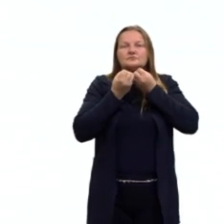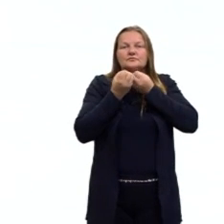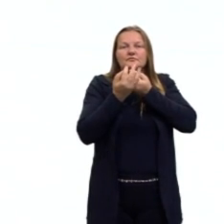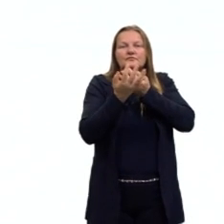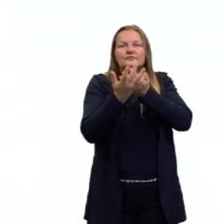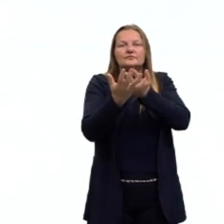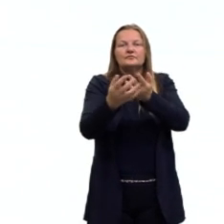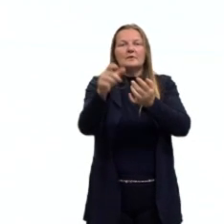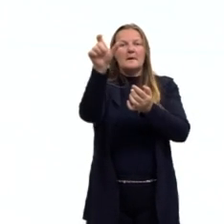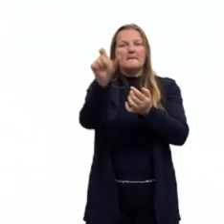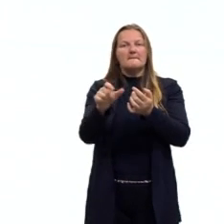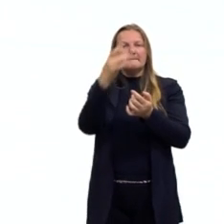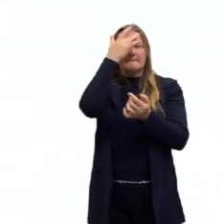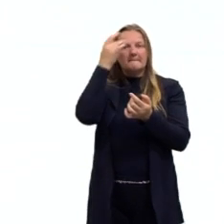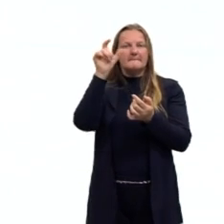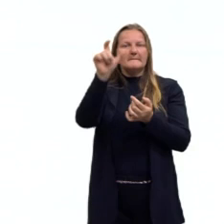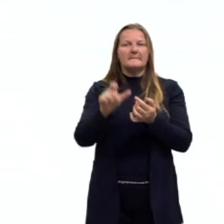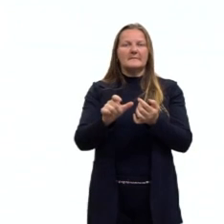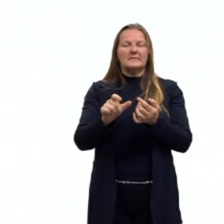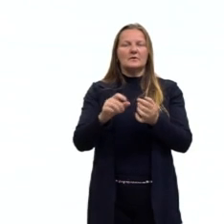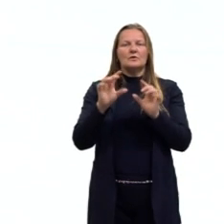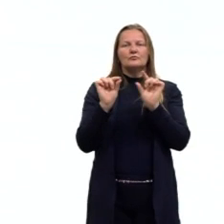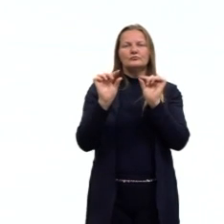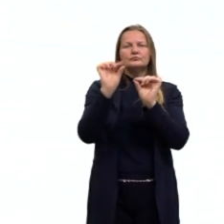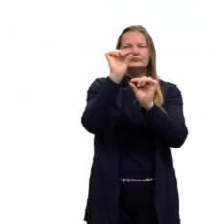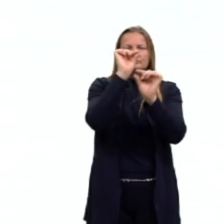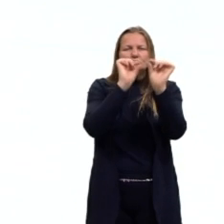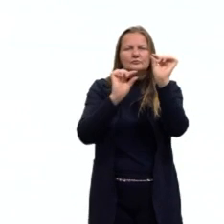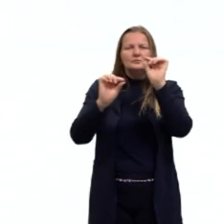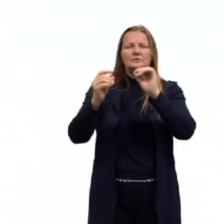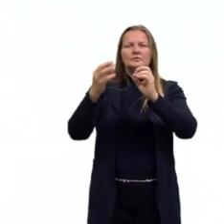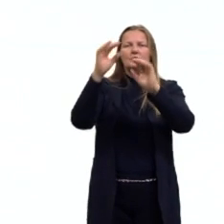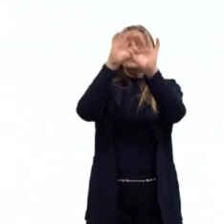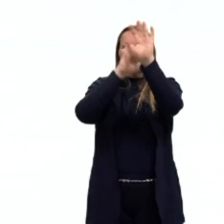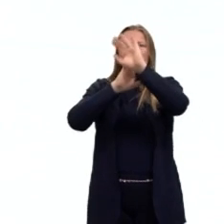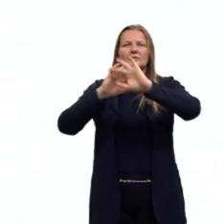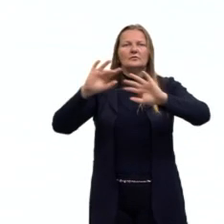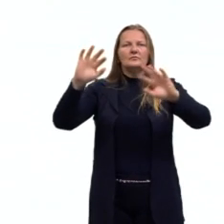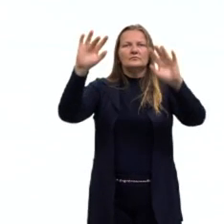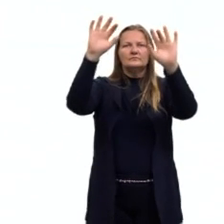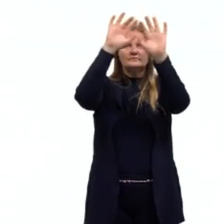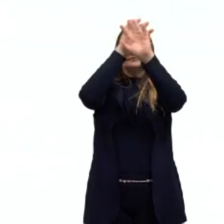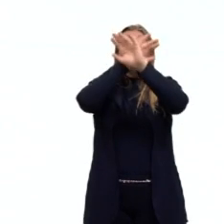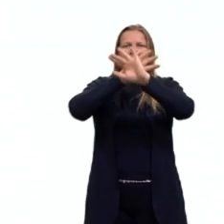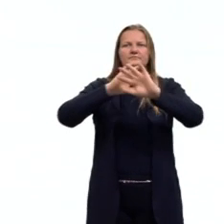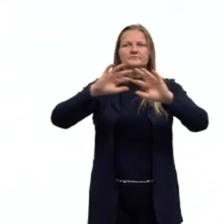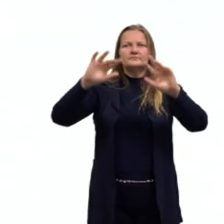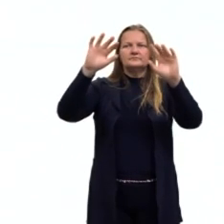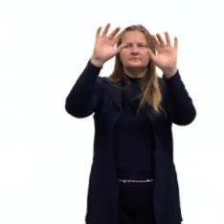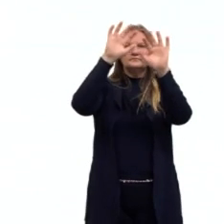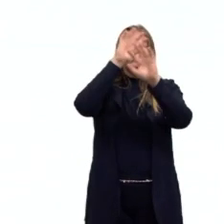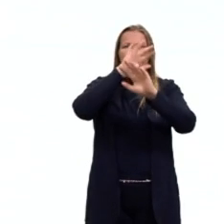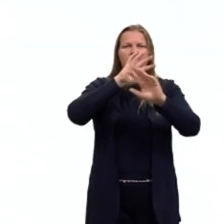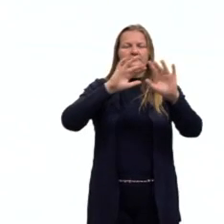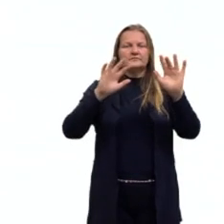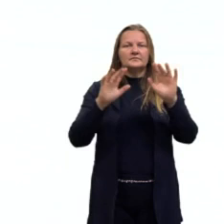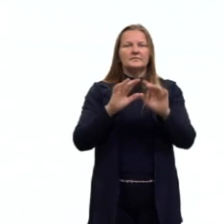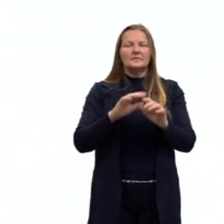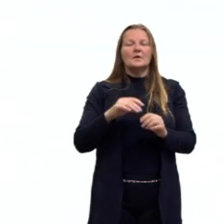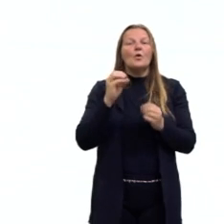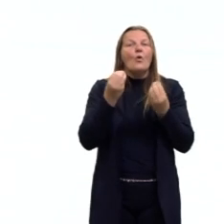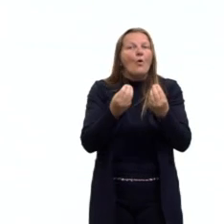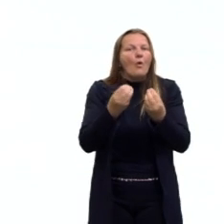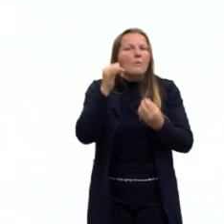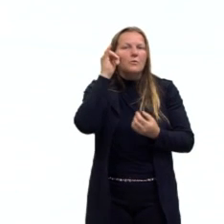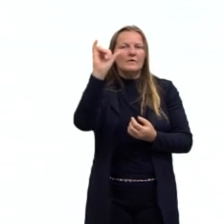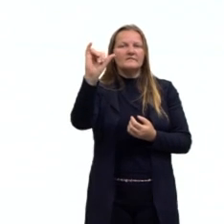pessoas, tá? Pelo ar. Também, essas gotículas, elas podem ficar suspensas no ar, né? Por determinado tempo. A profilaxia,